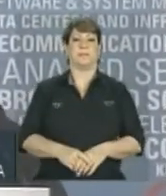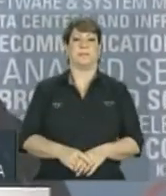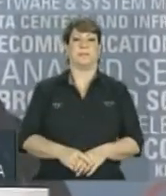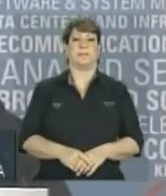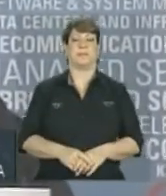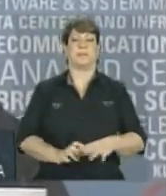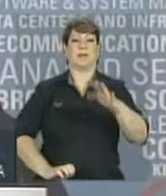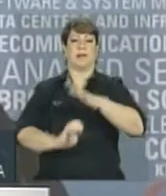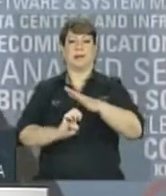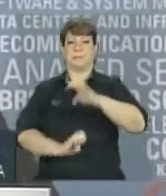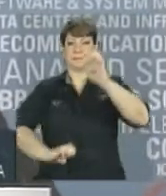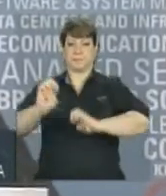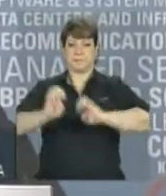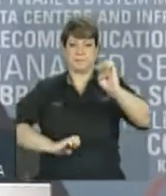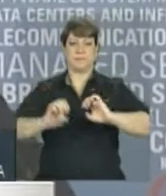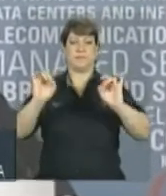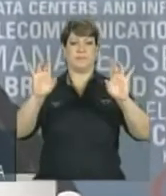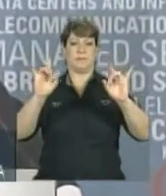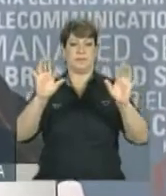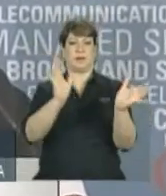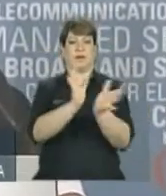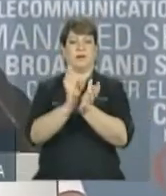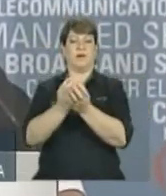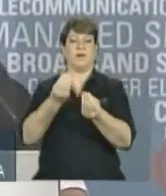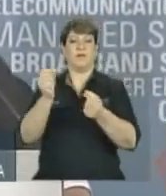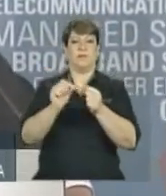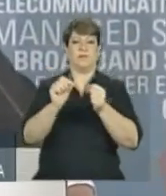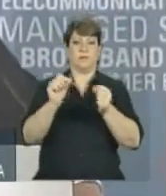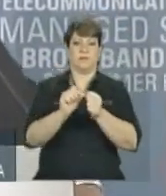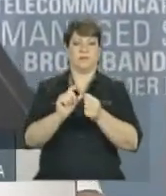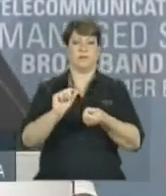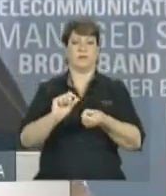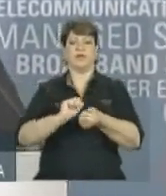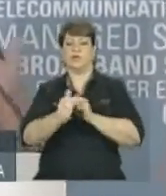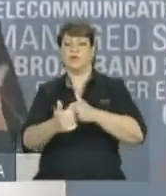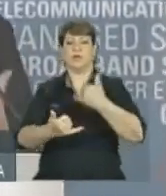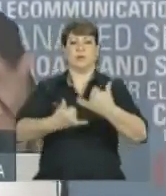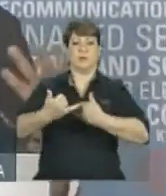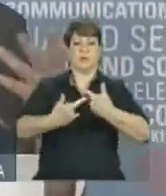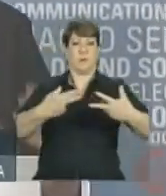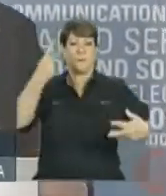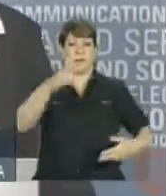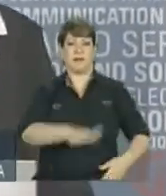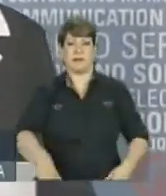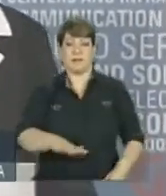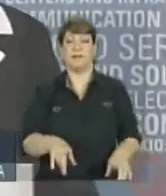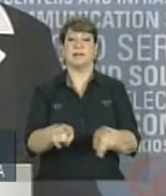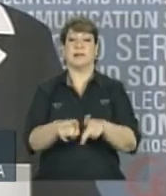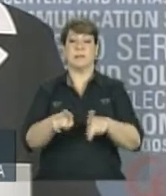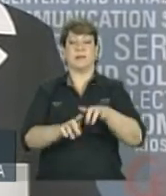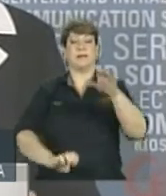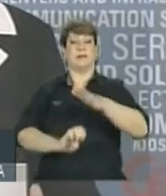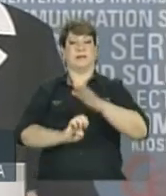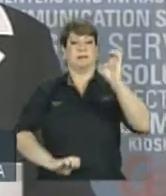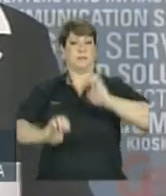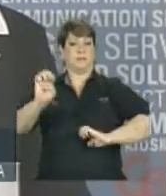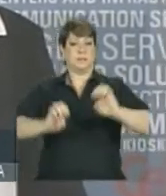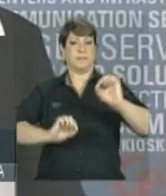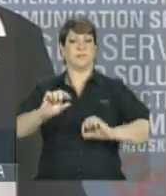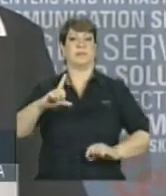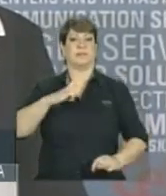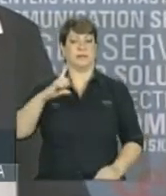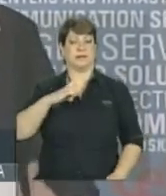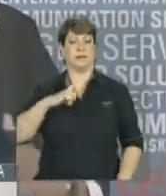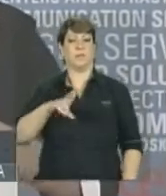especializadas na elaboração de jogos para crianças até empresas que estão